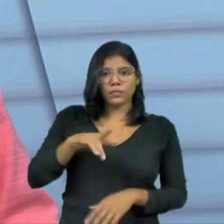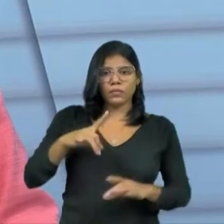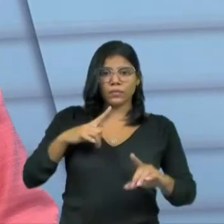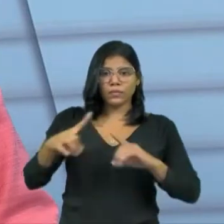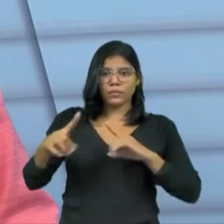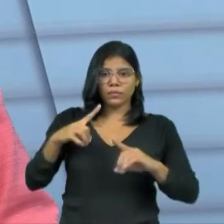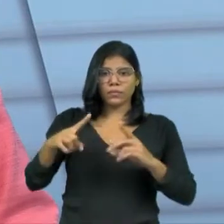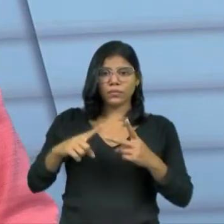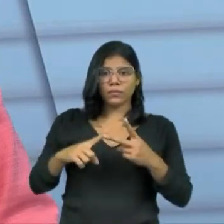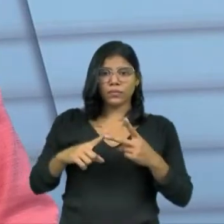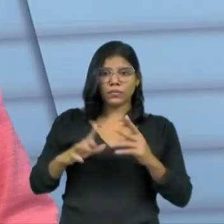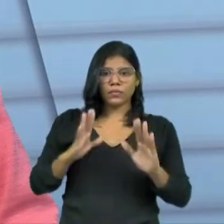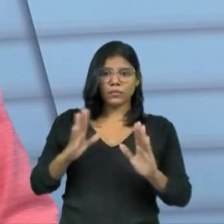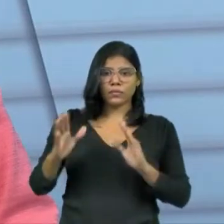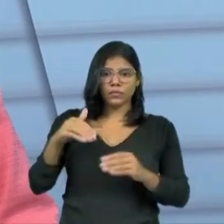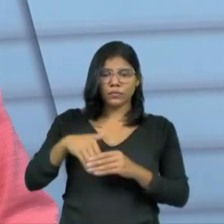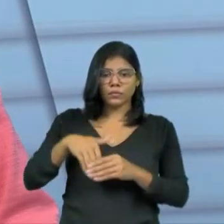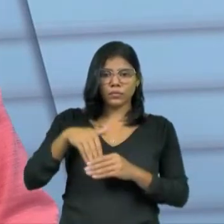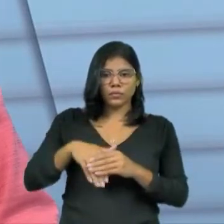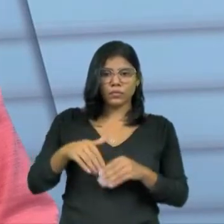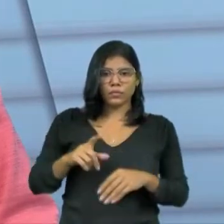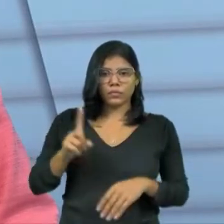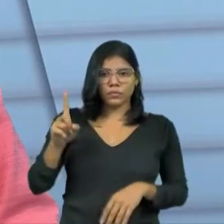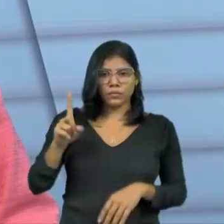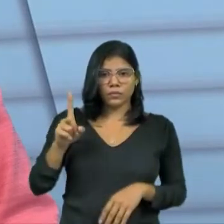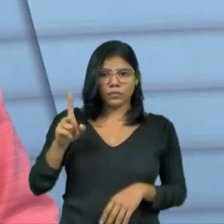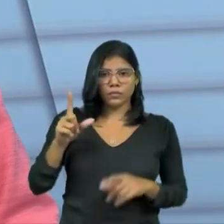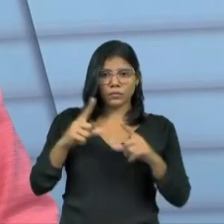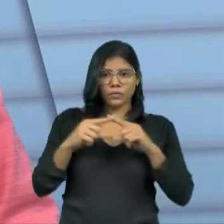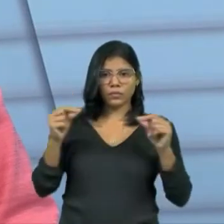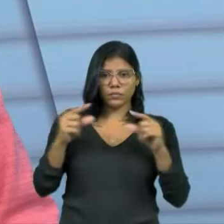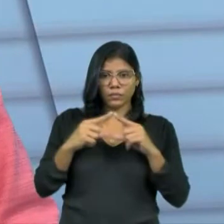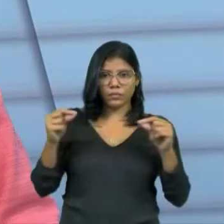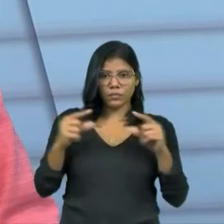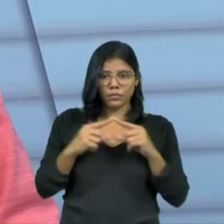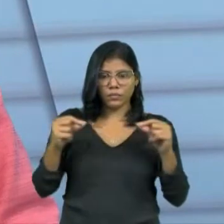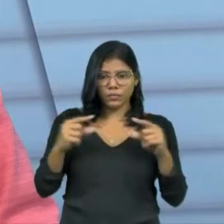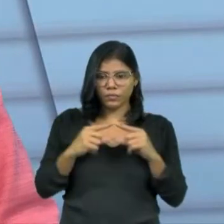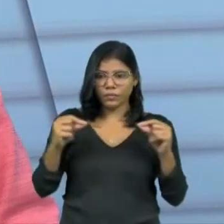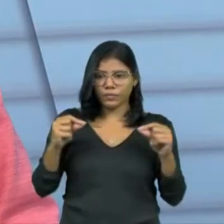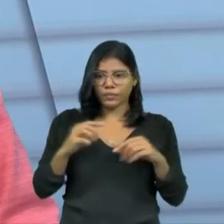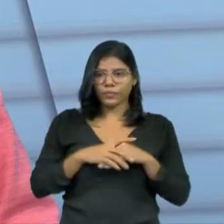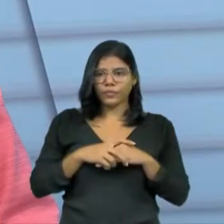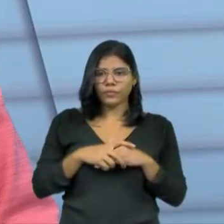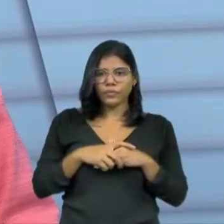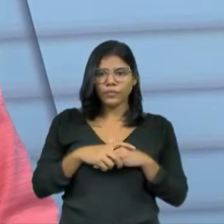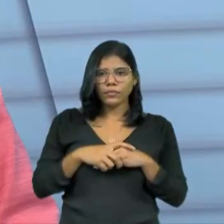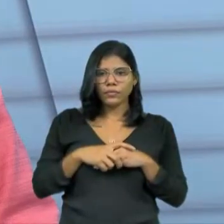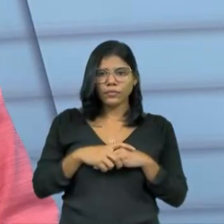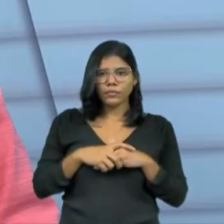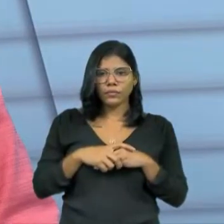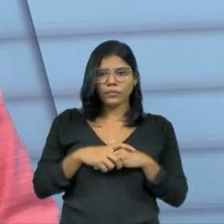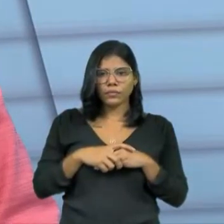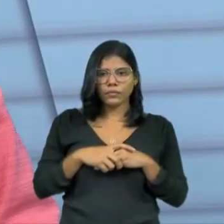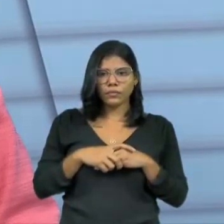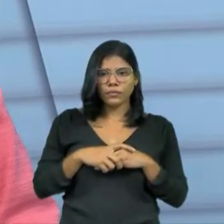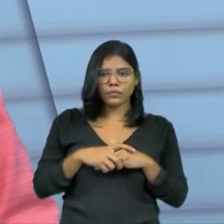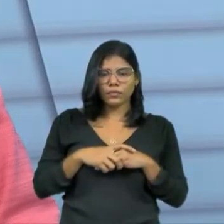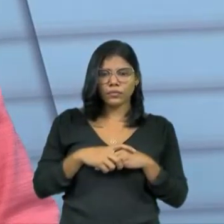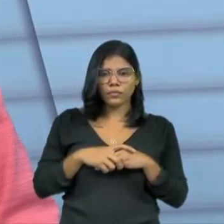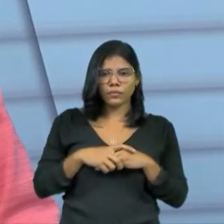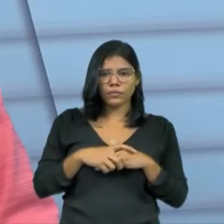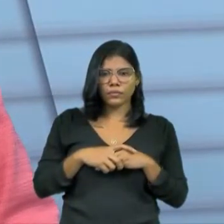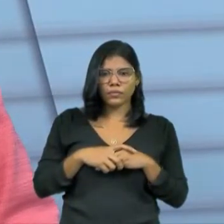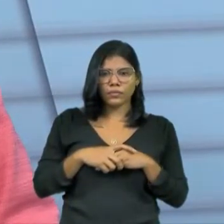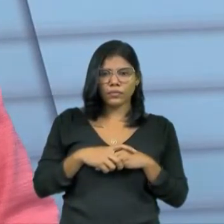processo eleitoral, acesso à informação... Lá em Portugal? Brasília. Brasília. E a senhora está nessa área de Direito Constitucional? É, processo